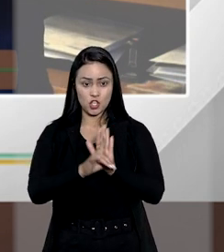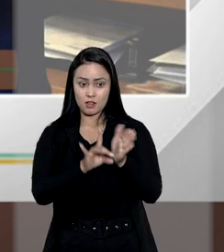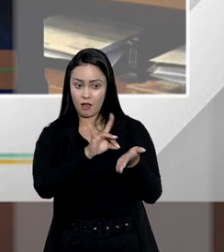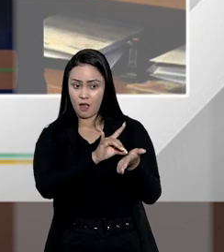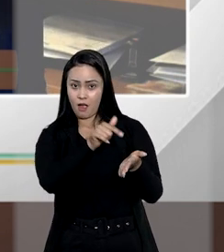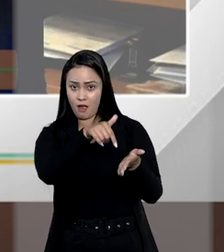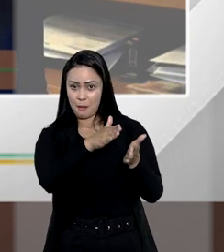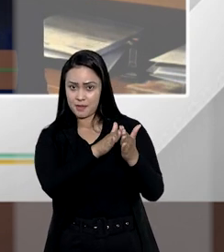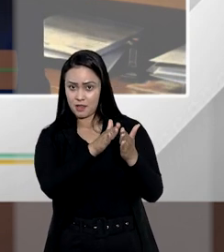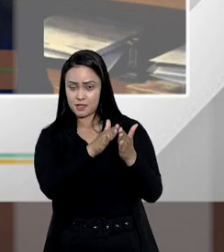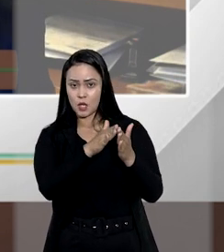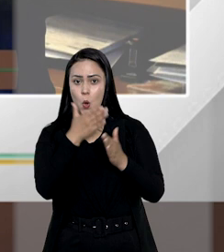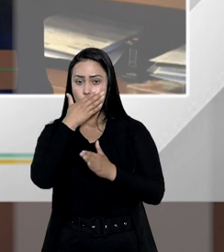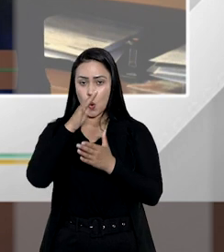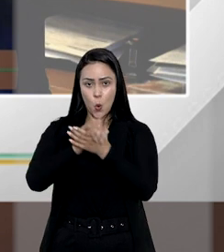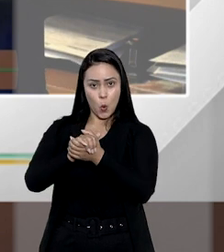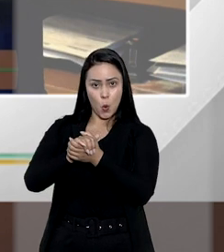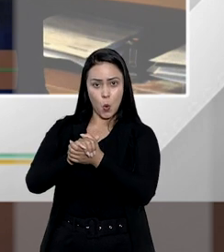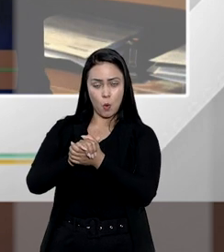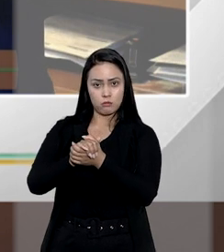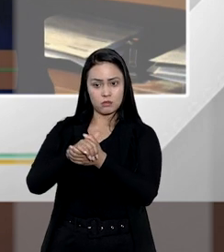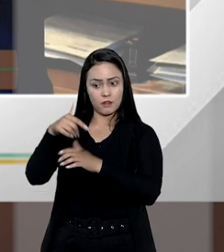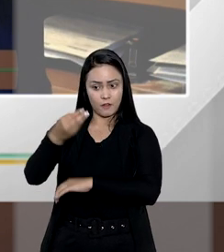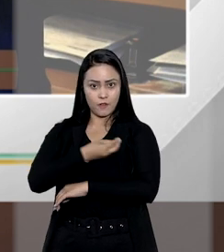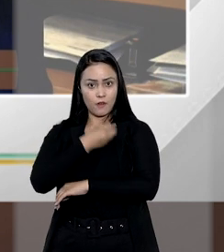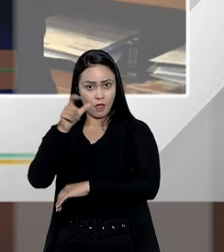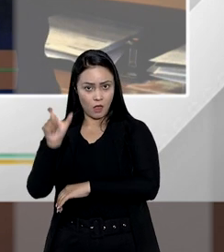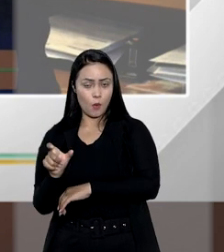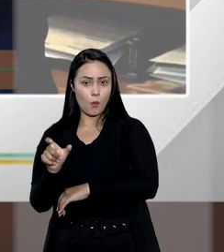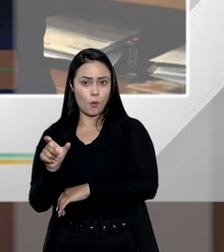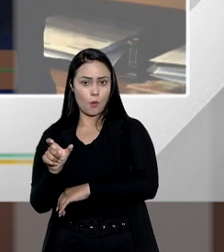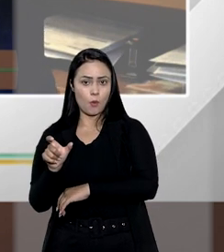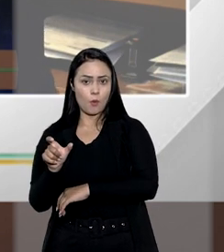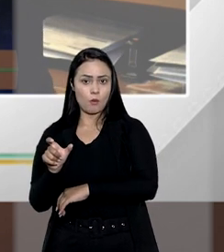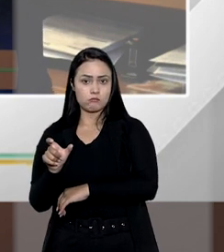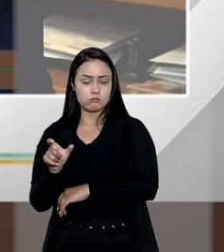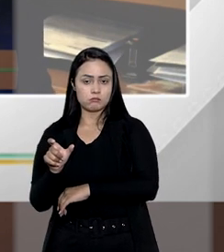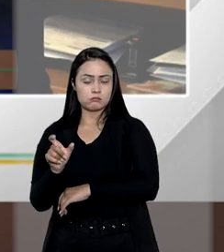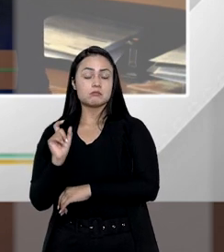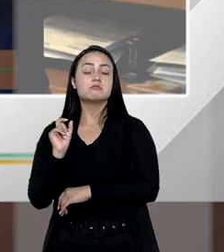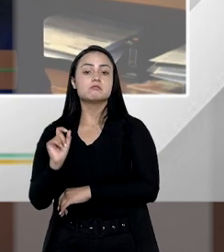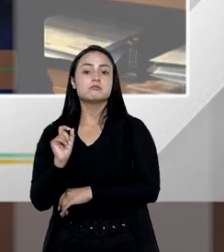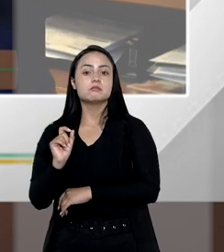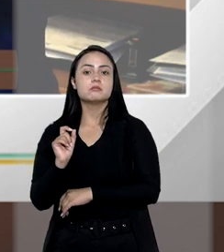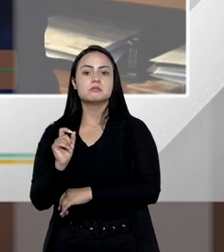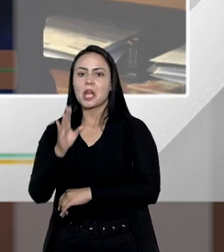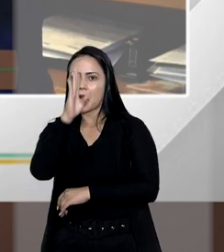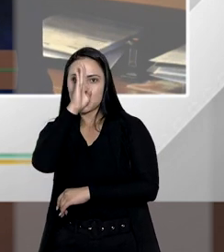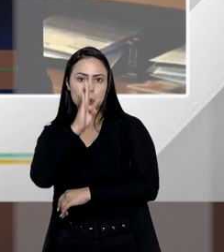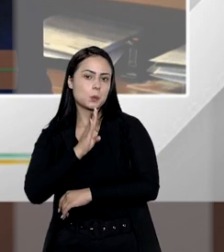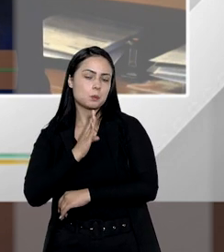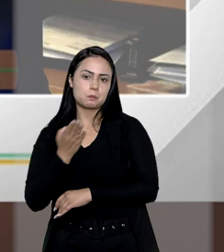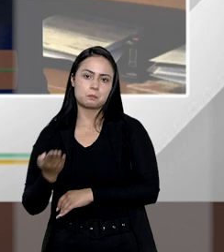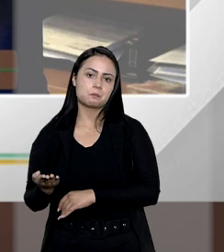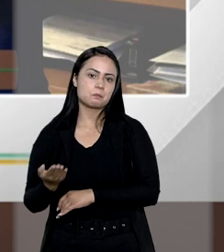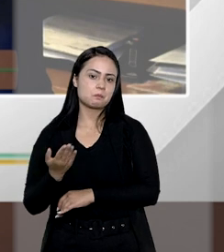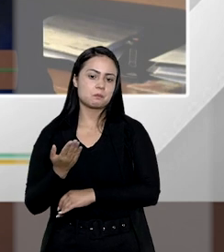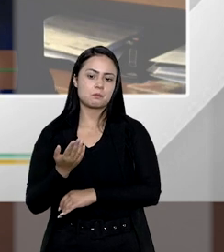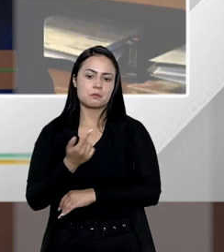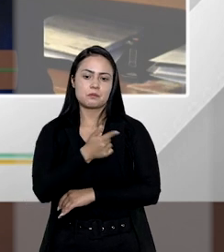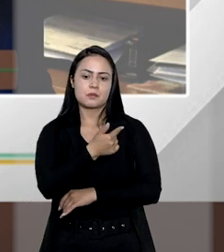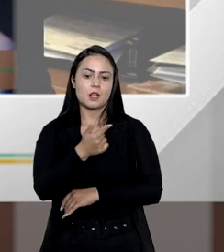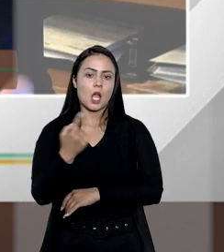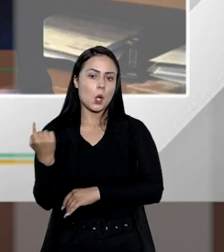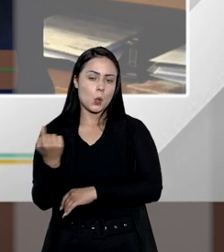real de habitação do cônjuge ou do companheiro sobrevivente é absolutamente gratuito não tem